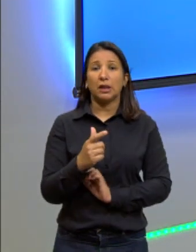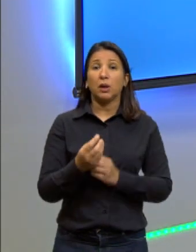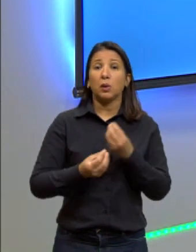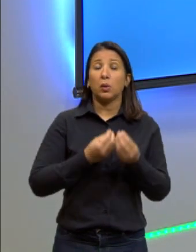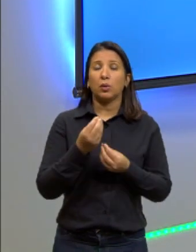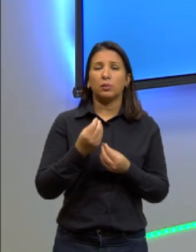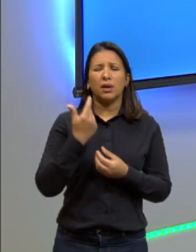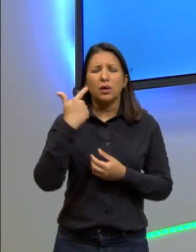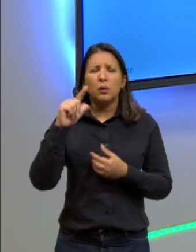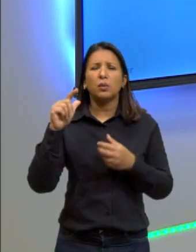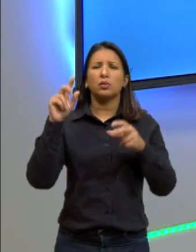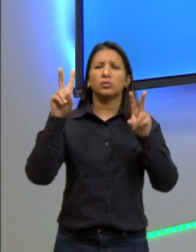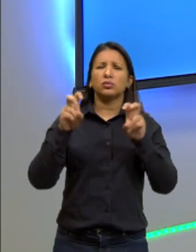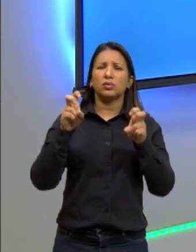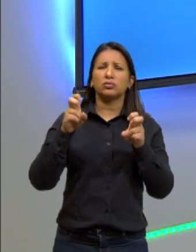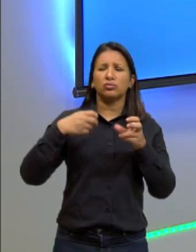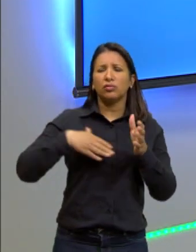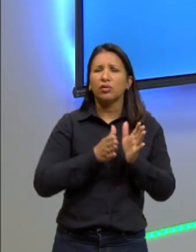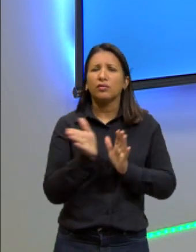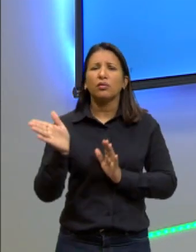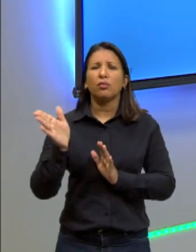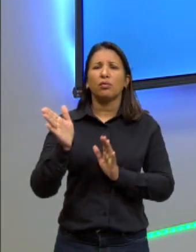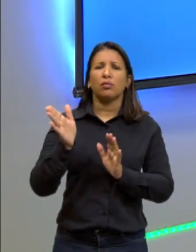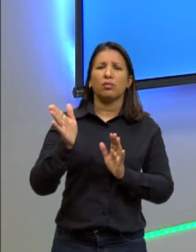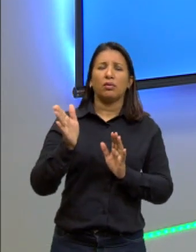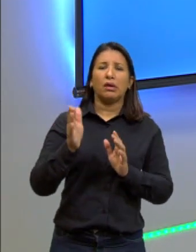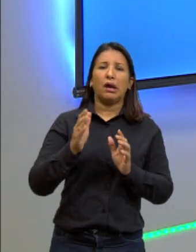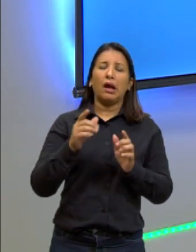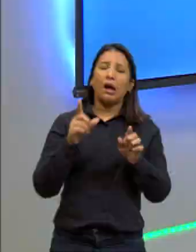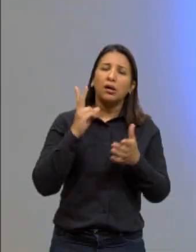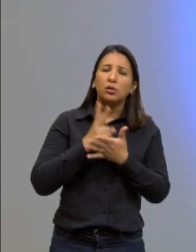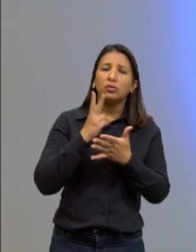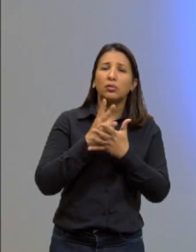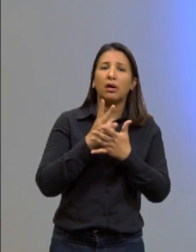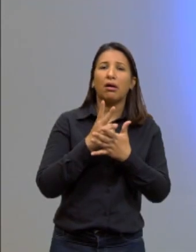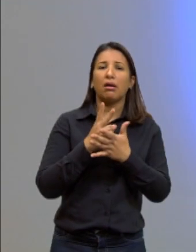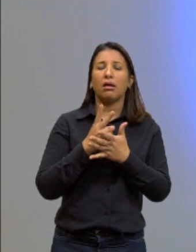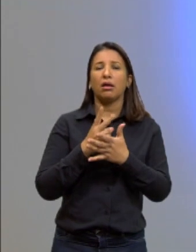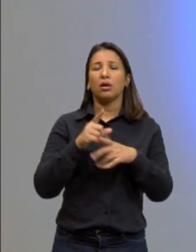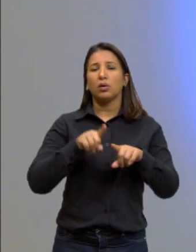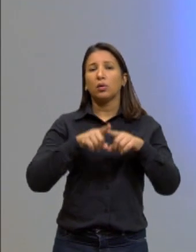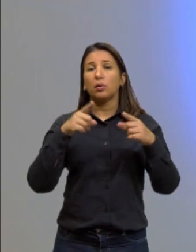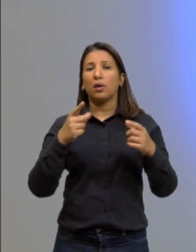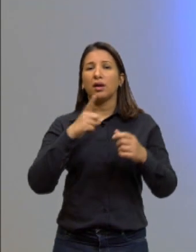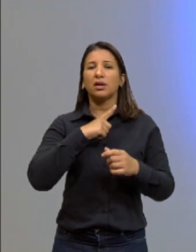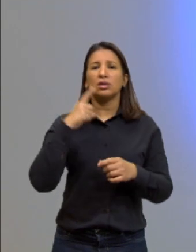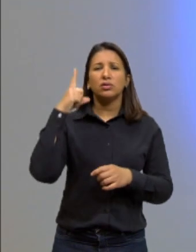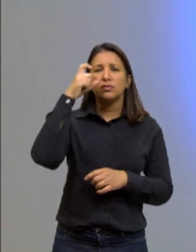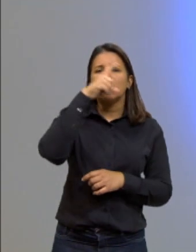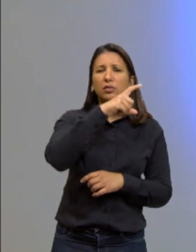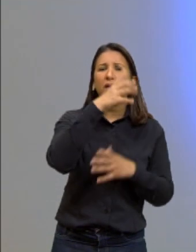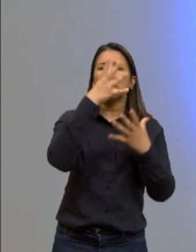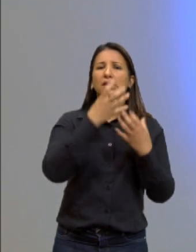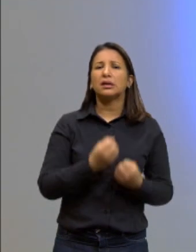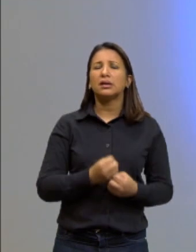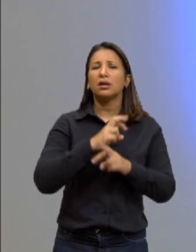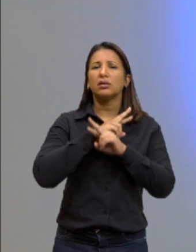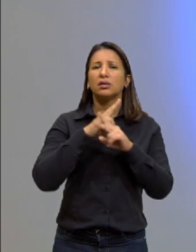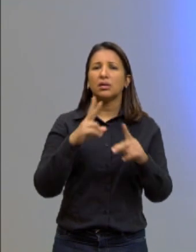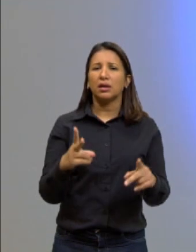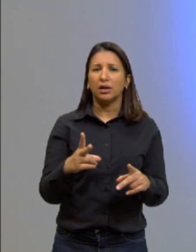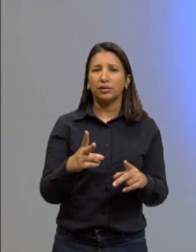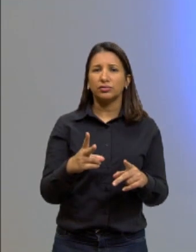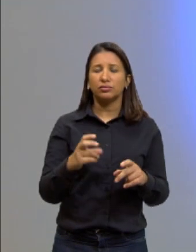outro assunto, ele já destoou. E aí, para continuar, ele diz ainda, os quais possuem dificuldade de aceitar o diferente.